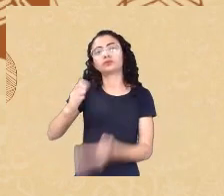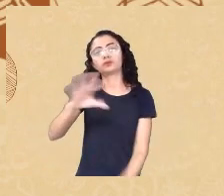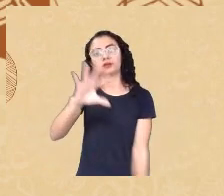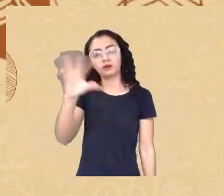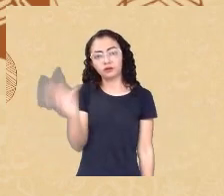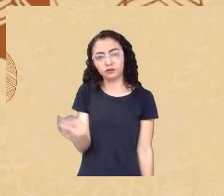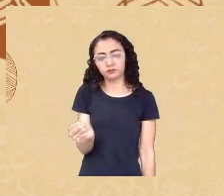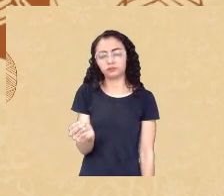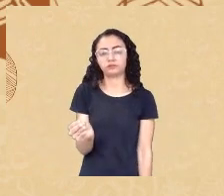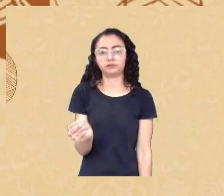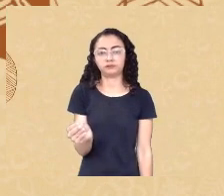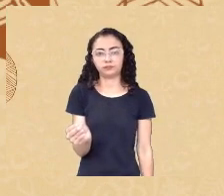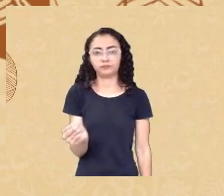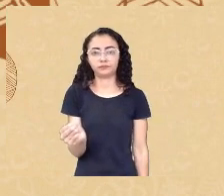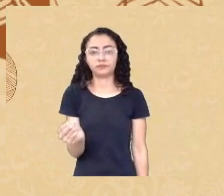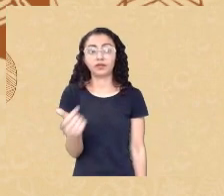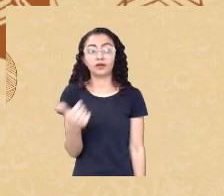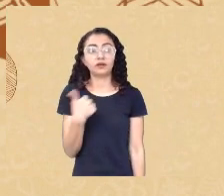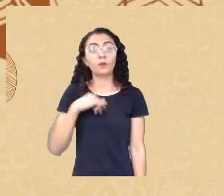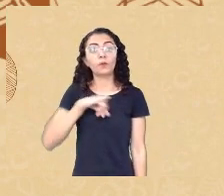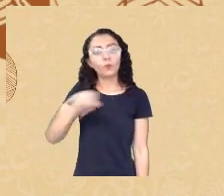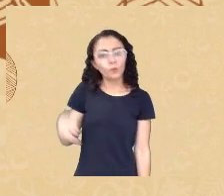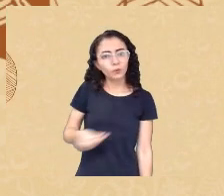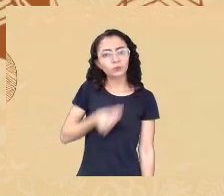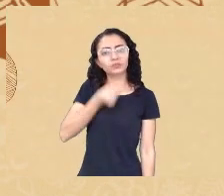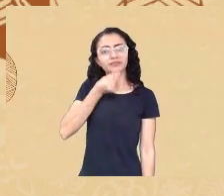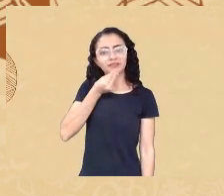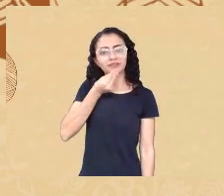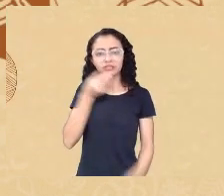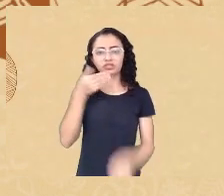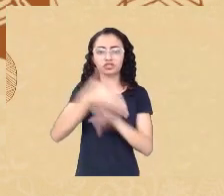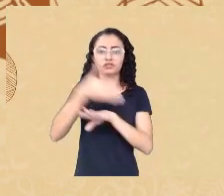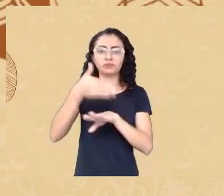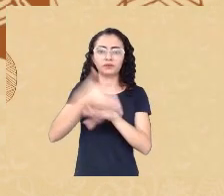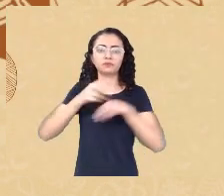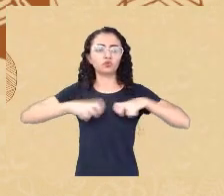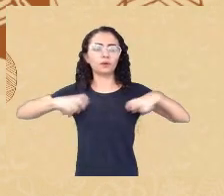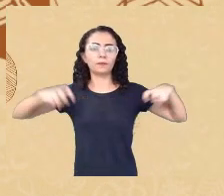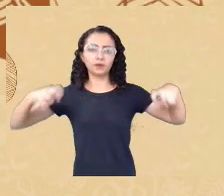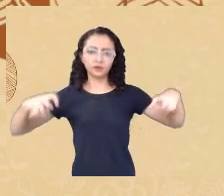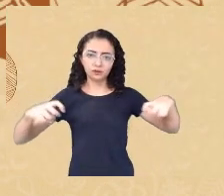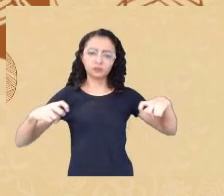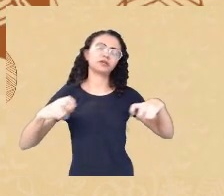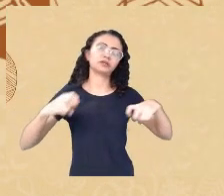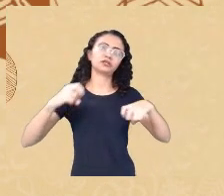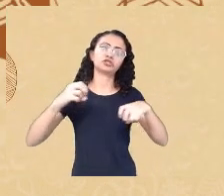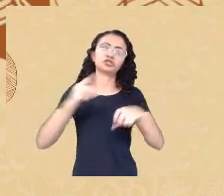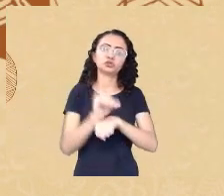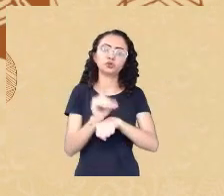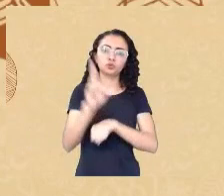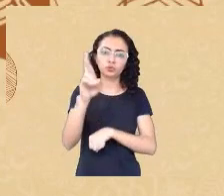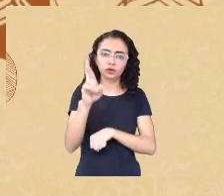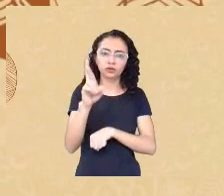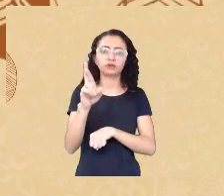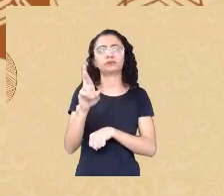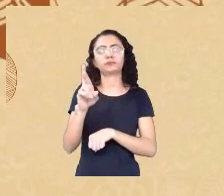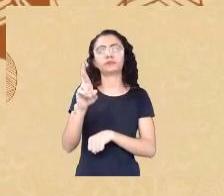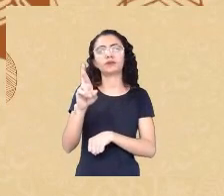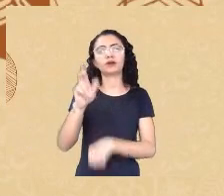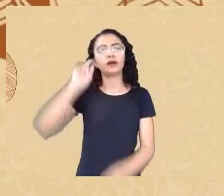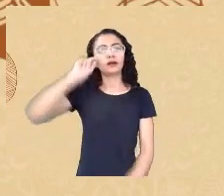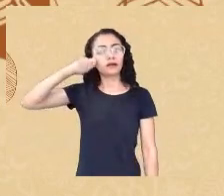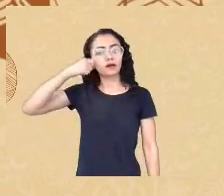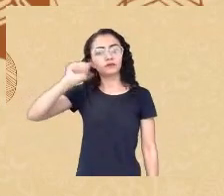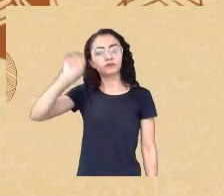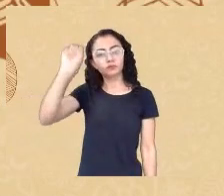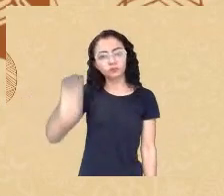participar de uma banca de uma teste de doutorado feita na África do Sul sobre testes de memória